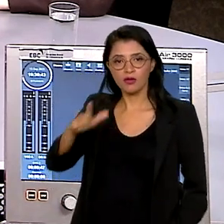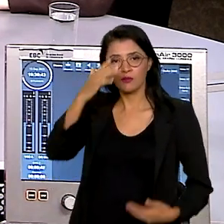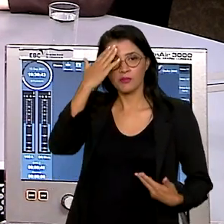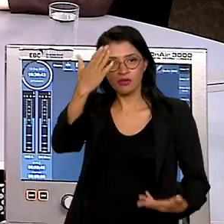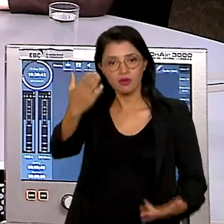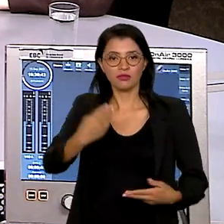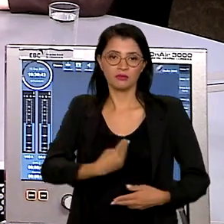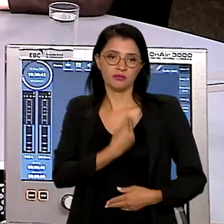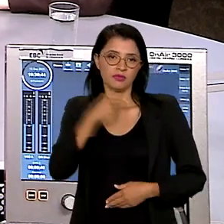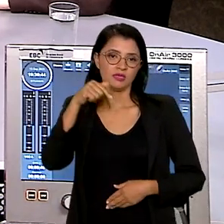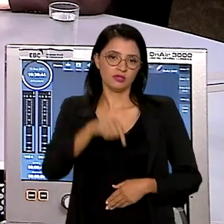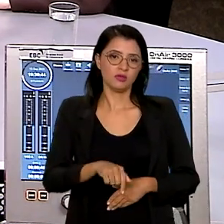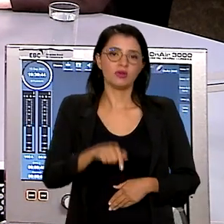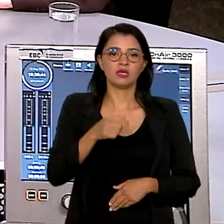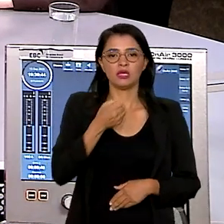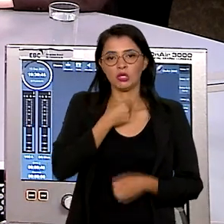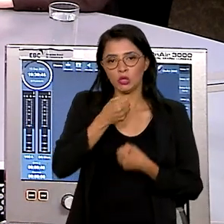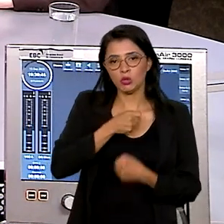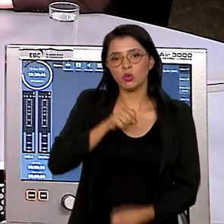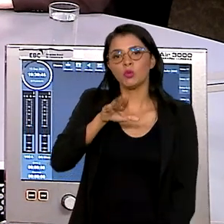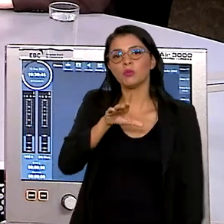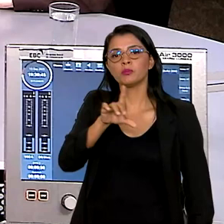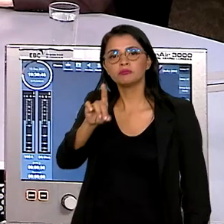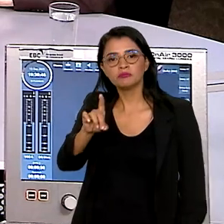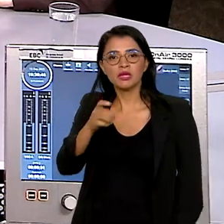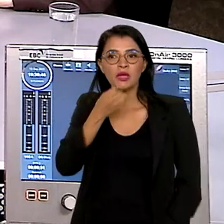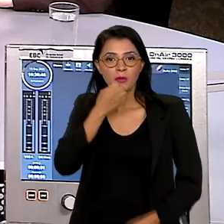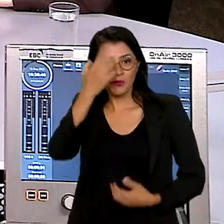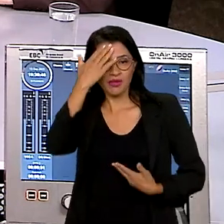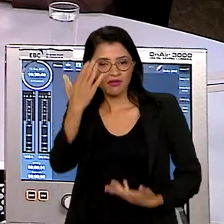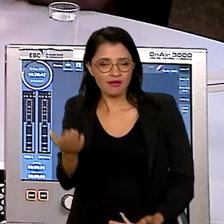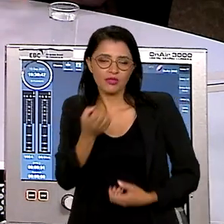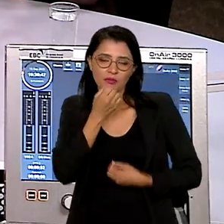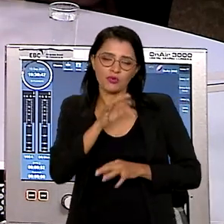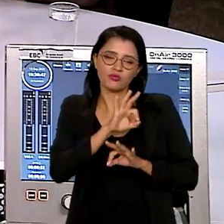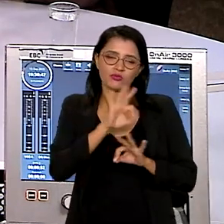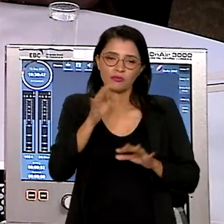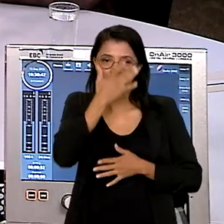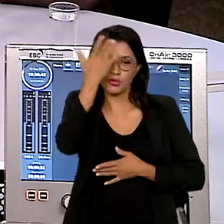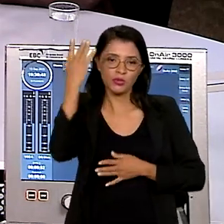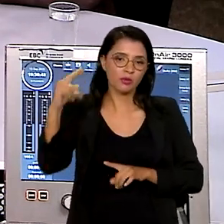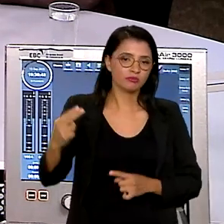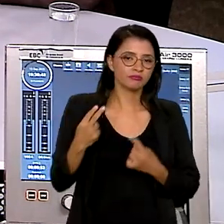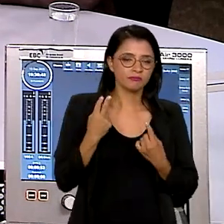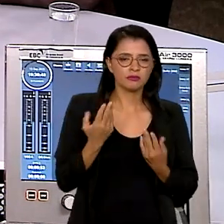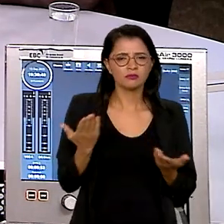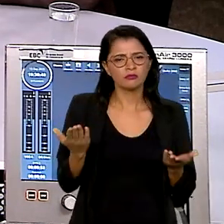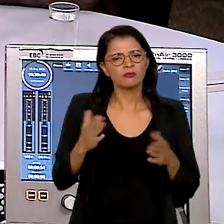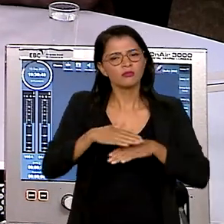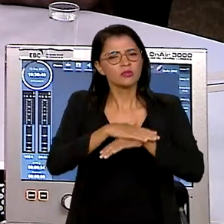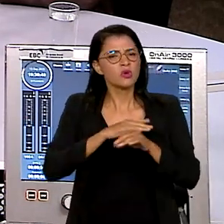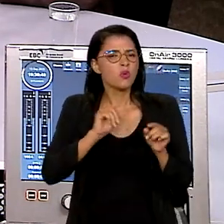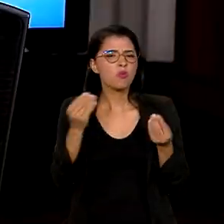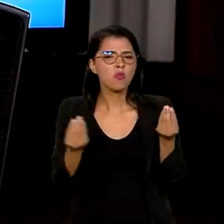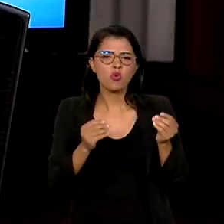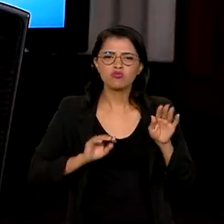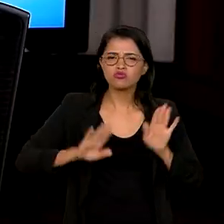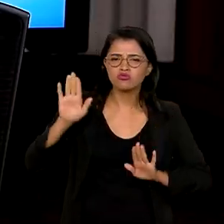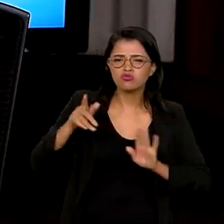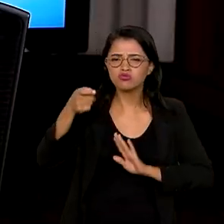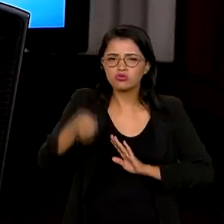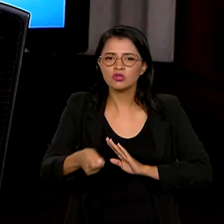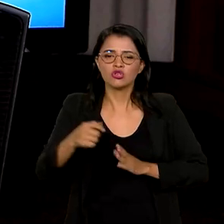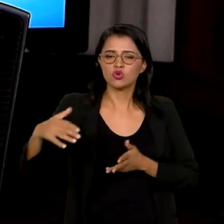Dia. Obrigado, Roberto, e boa noite a todos que nos assistem. Vamos conversar um pouco sobre esse programa de concessão de rodovias que está em